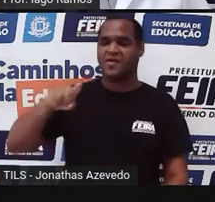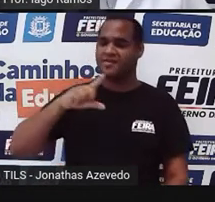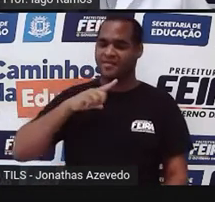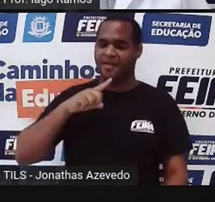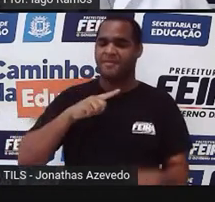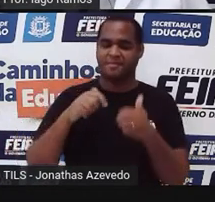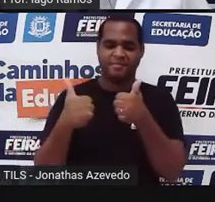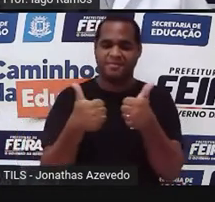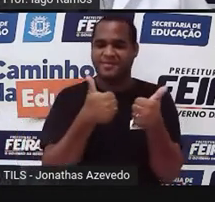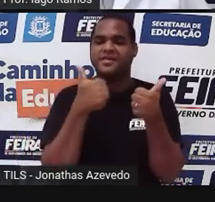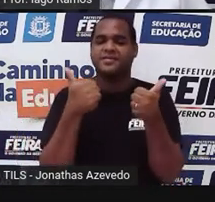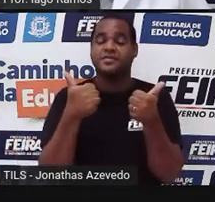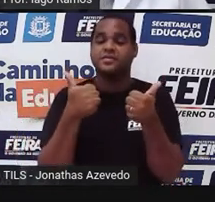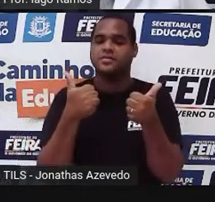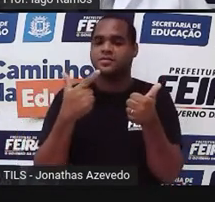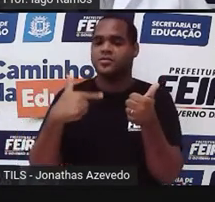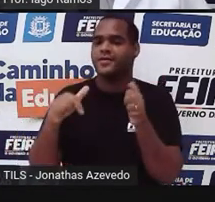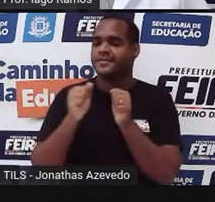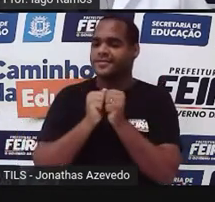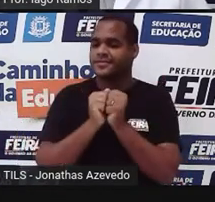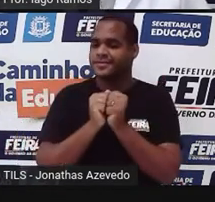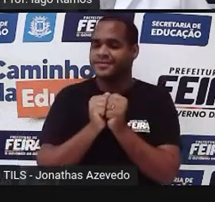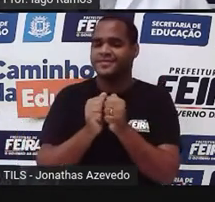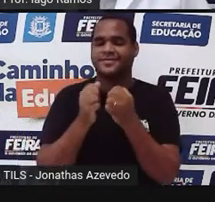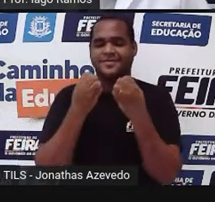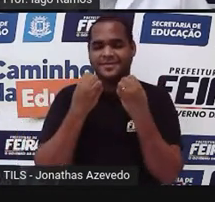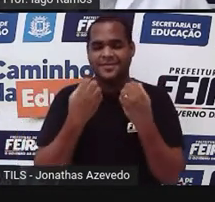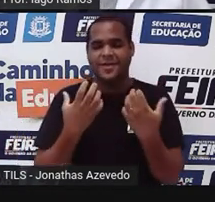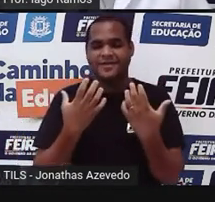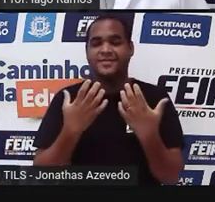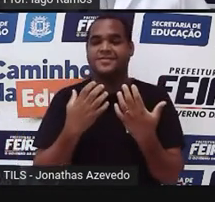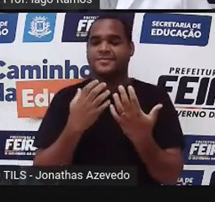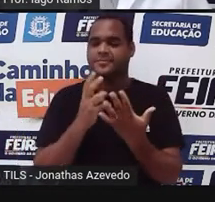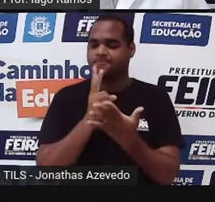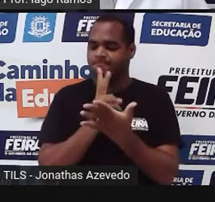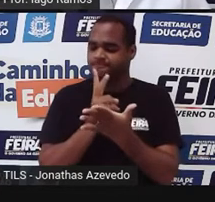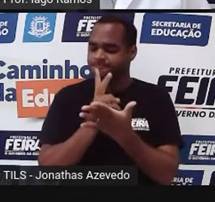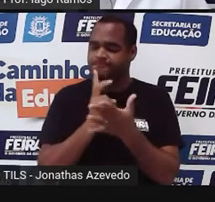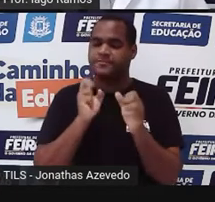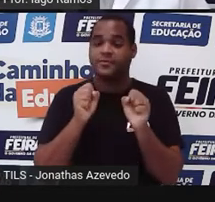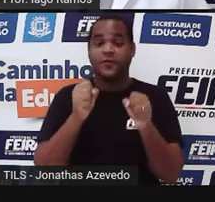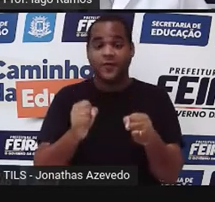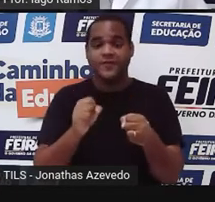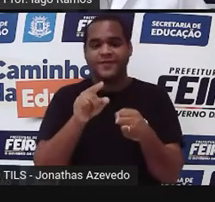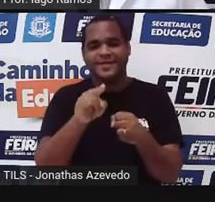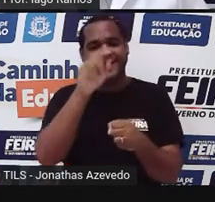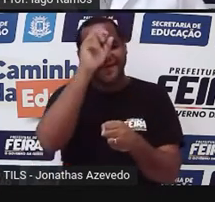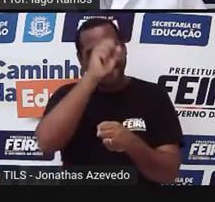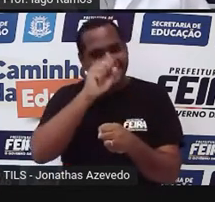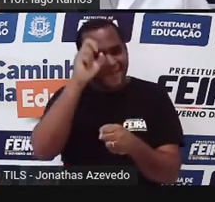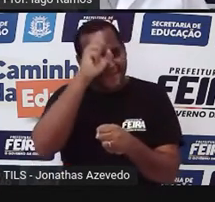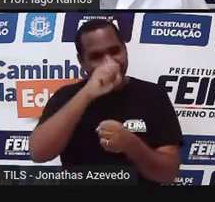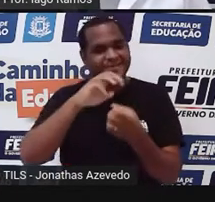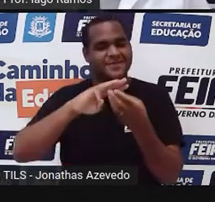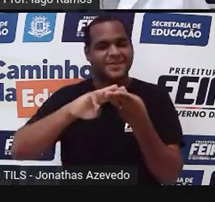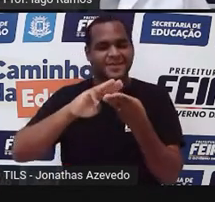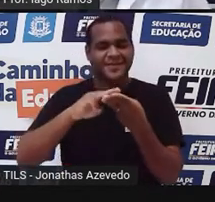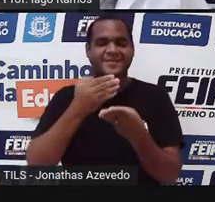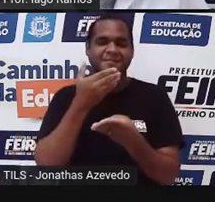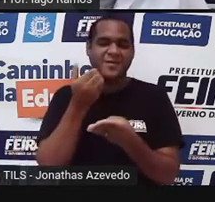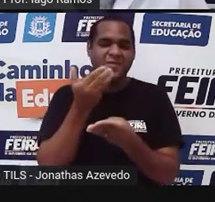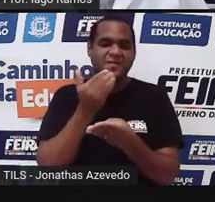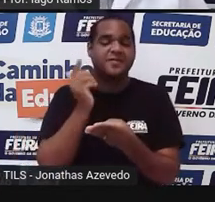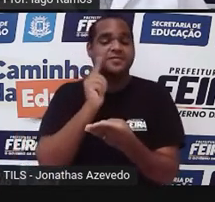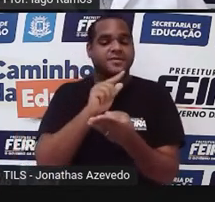conosco? Vamos juntos! Sempre aprendendo, querendo aprender matemática do jeito